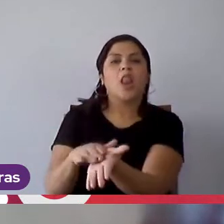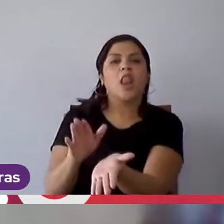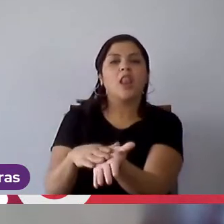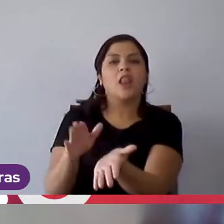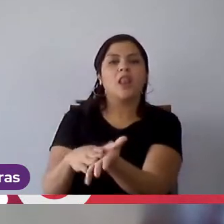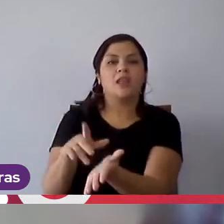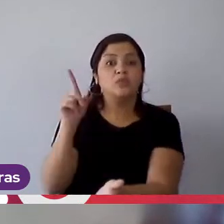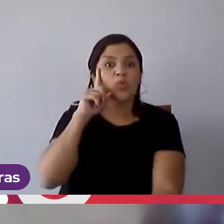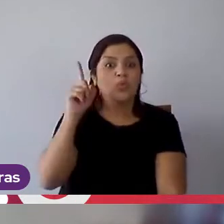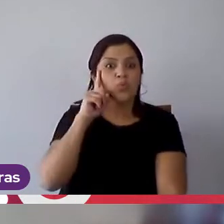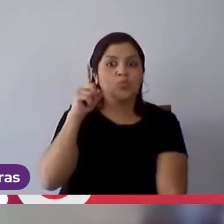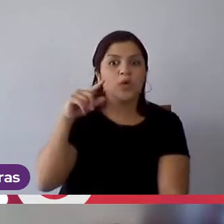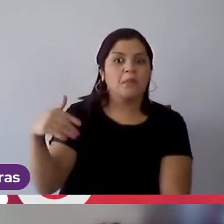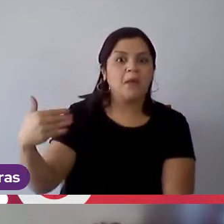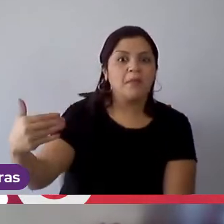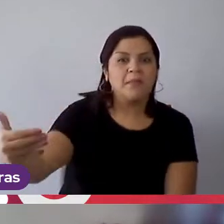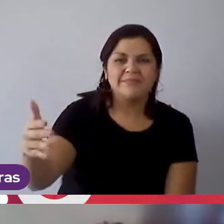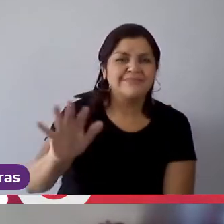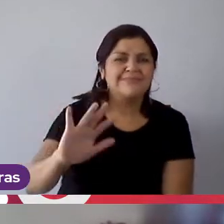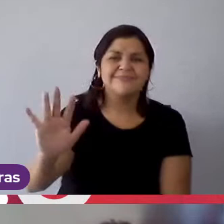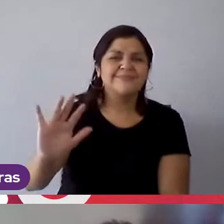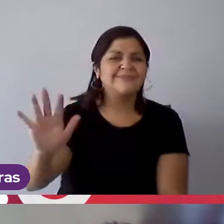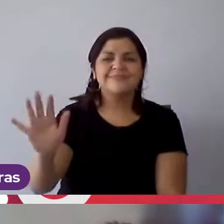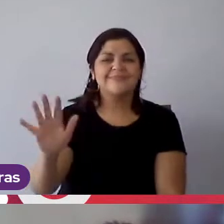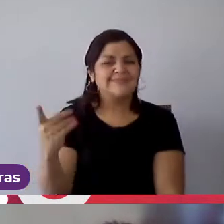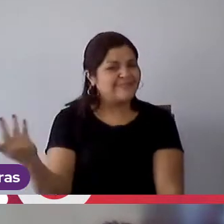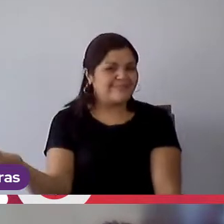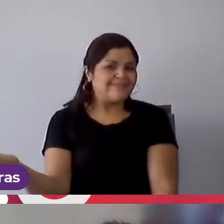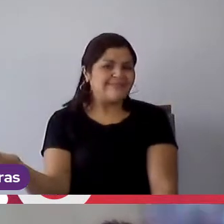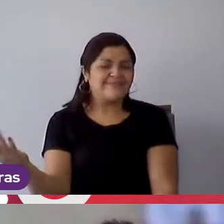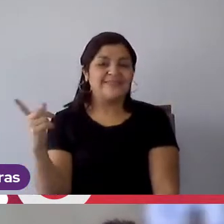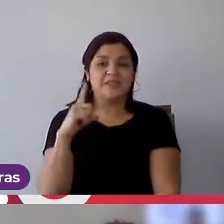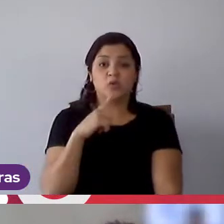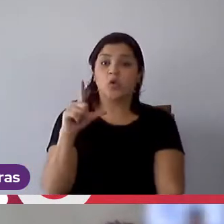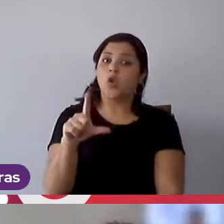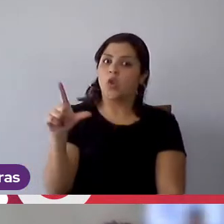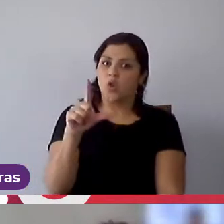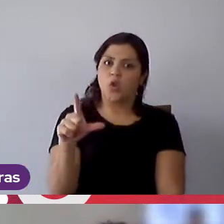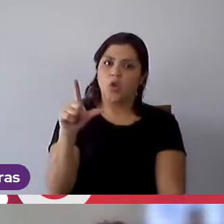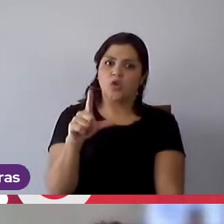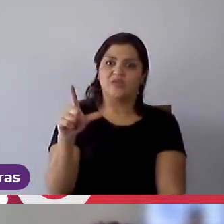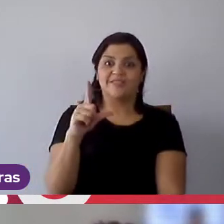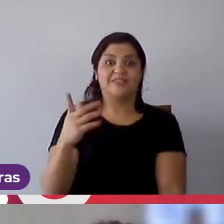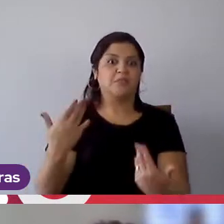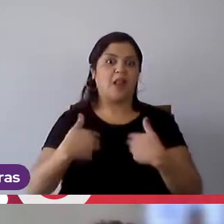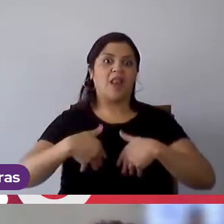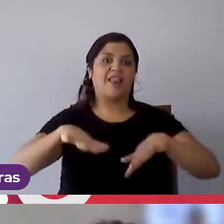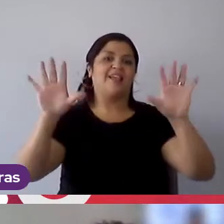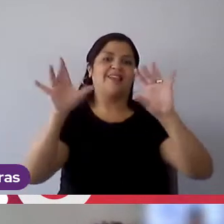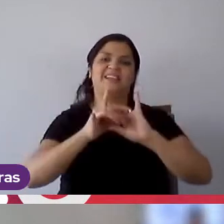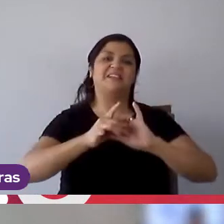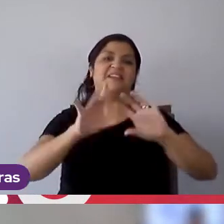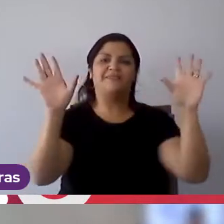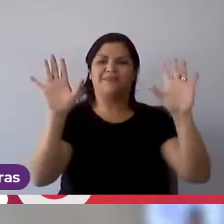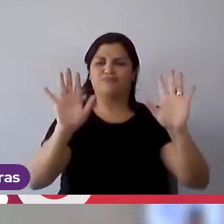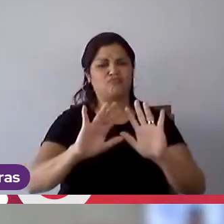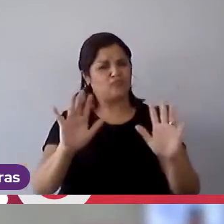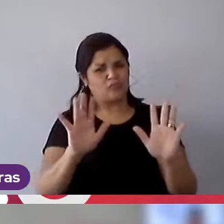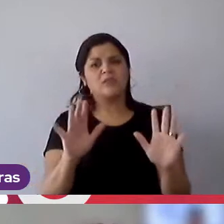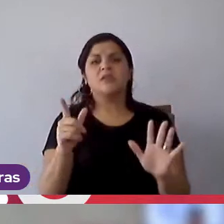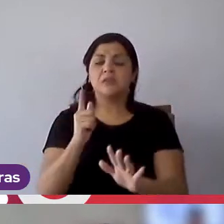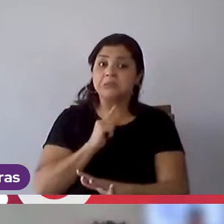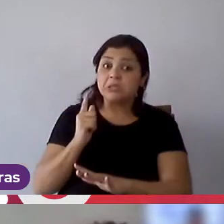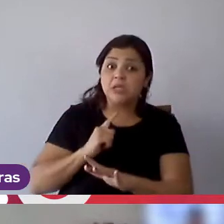diária, é, mas claro, também, não estamos largados, né, então, sempre que a gente